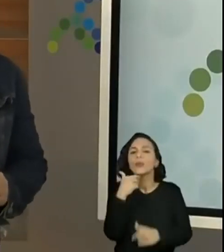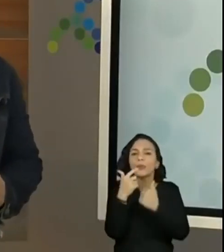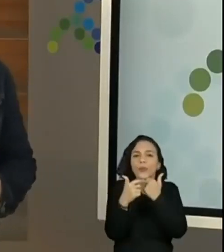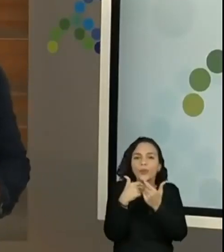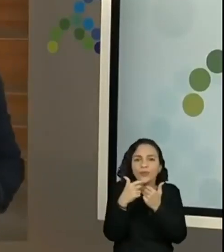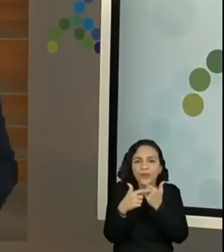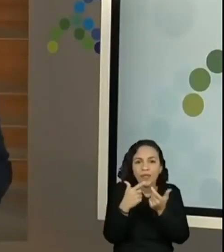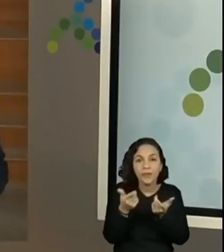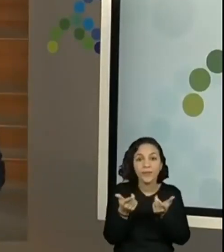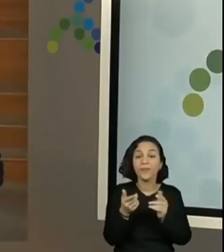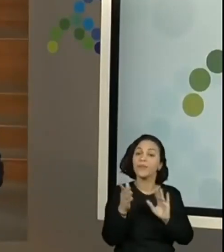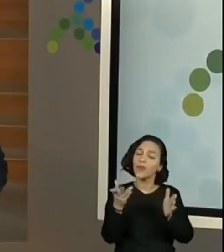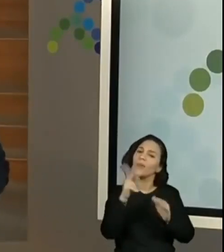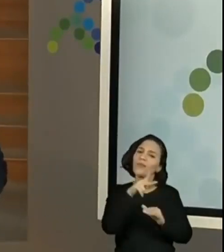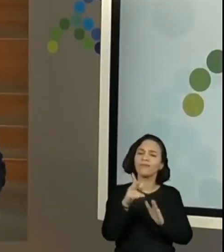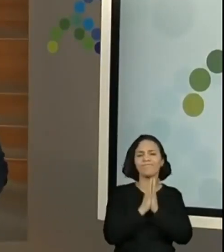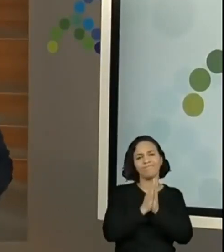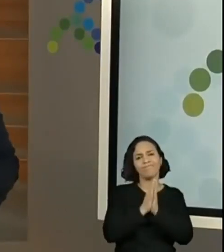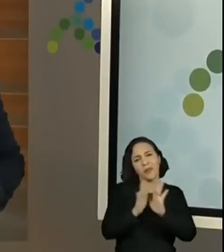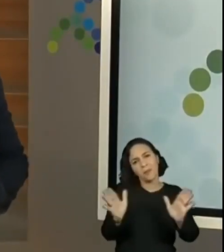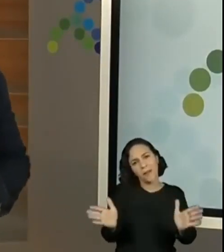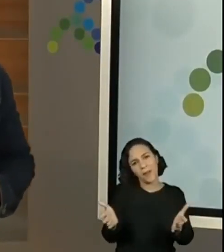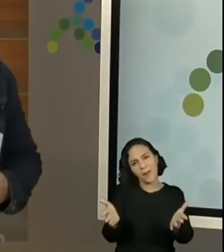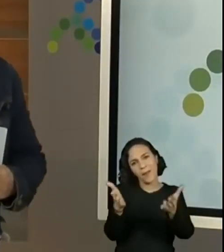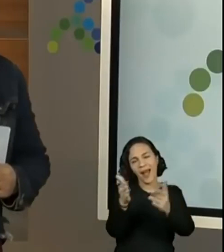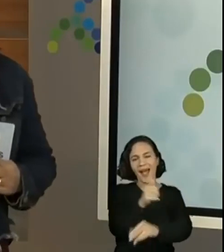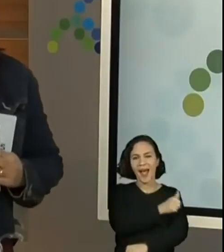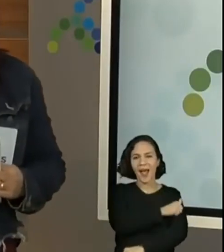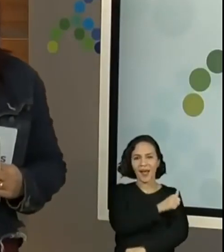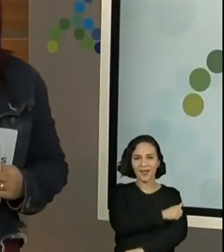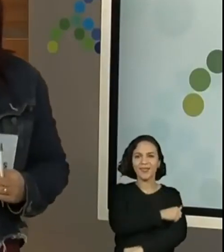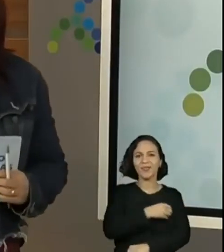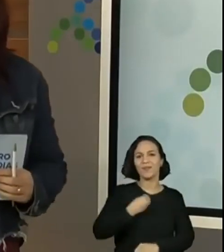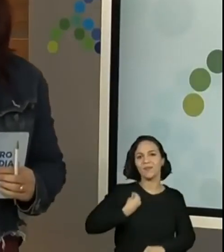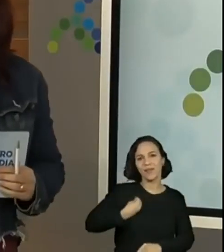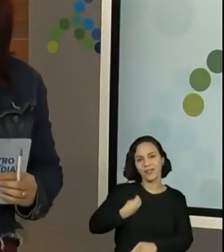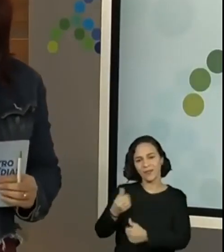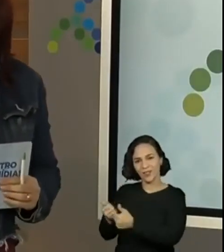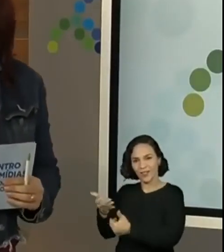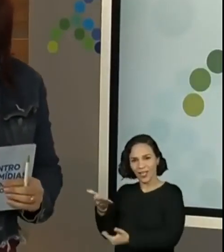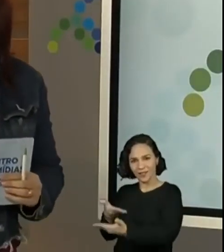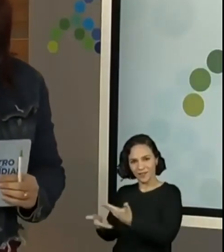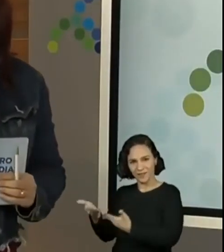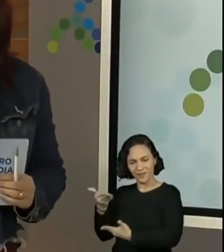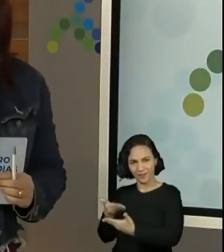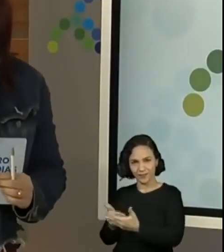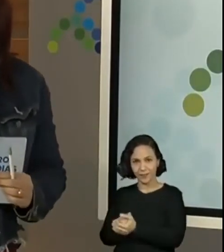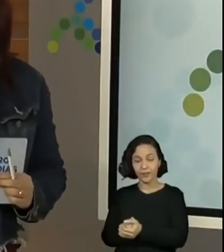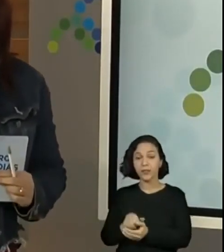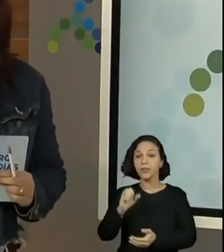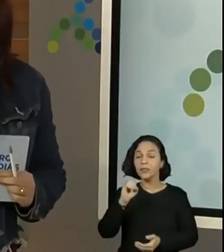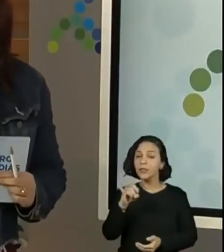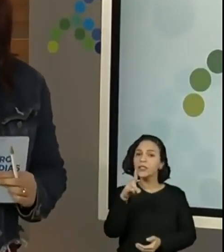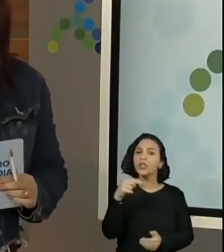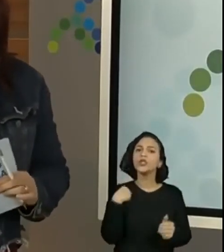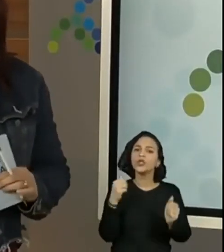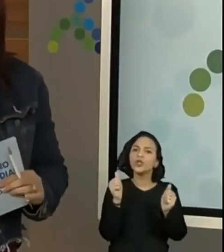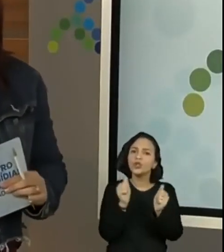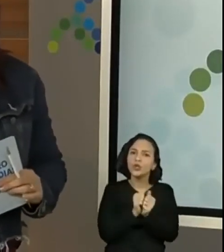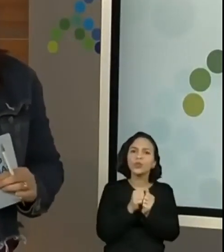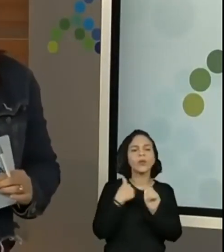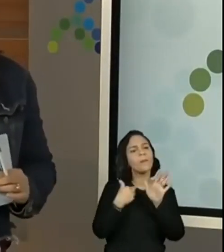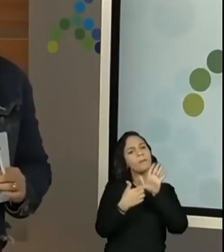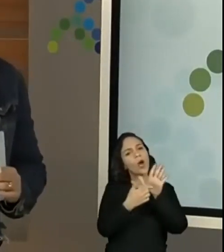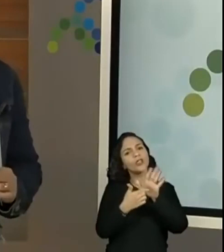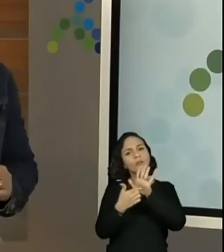Então, professores estimulem os alunos a participarem no chat por ano e turma. Se vocês não conseguirem realizar a atividade junto comigo aqui,